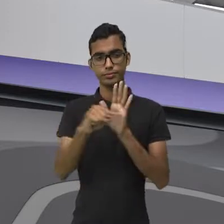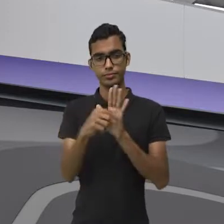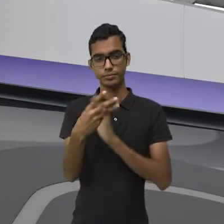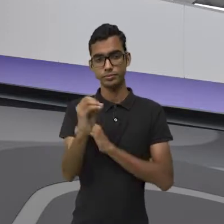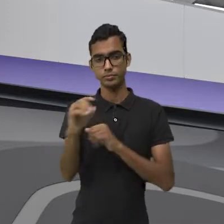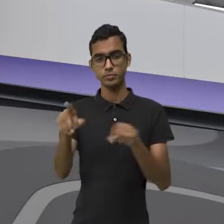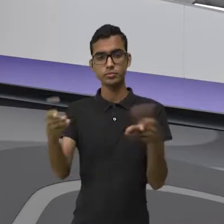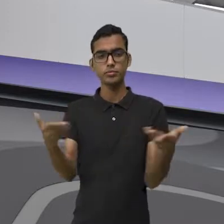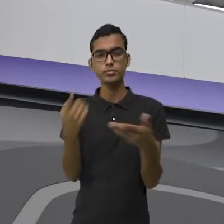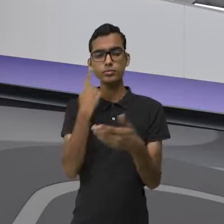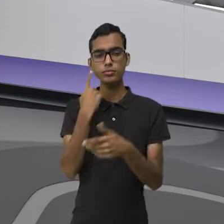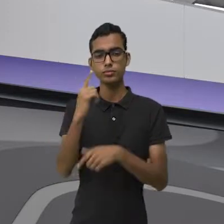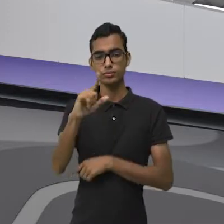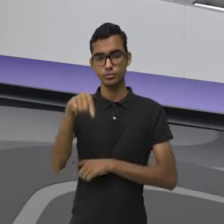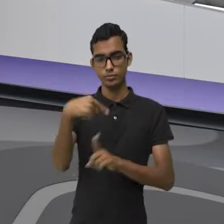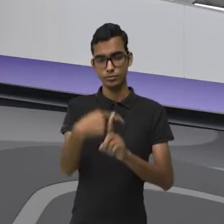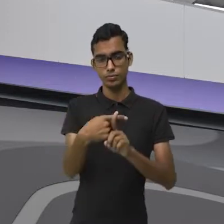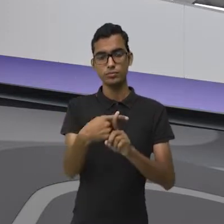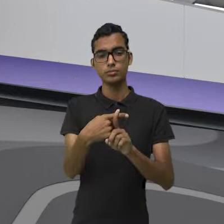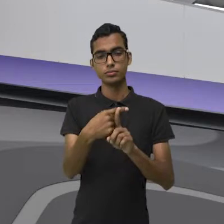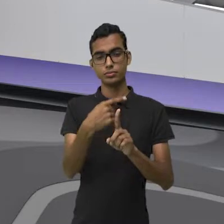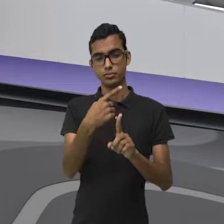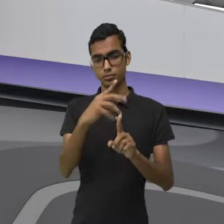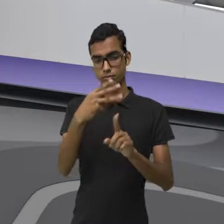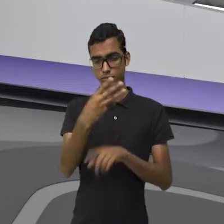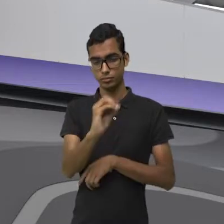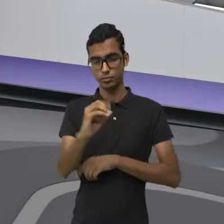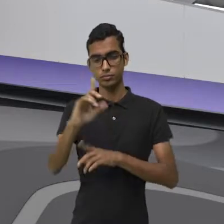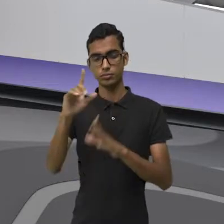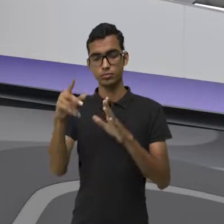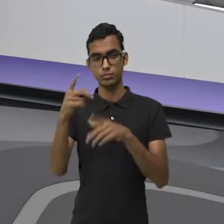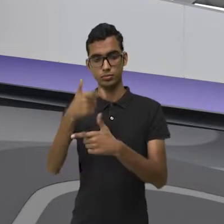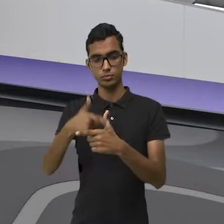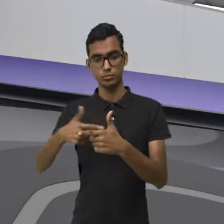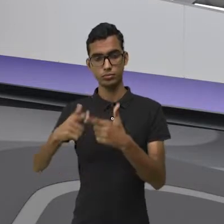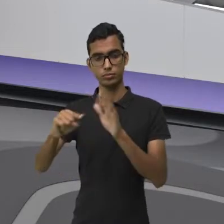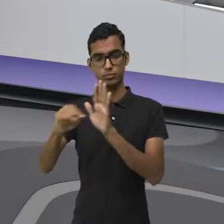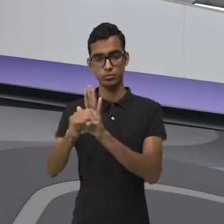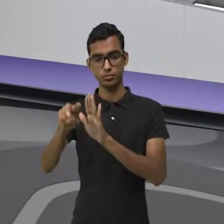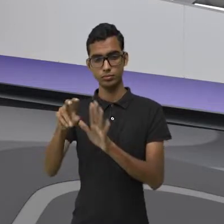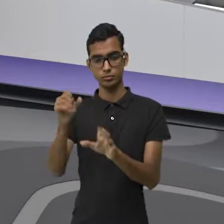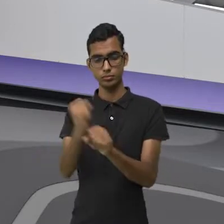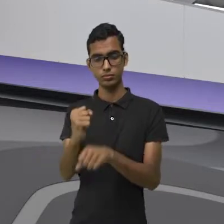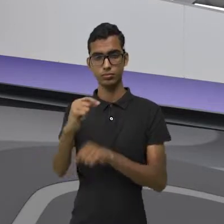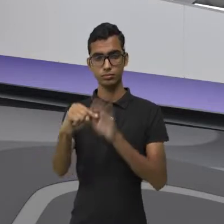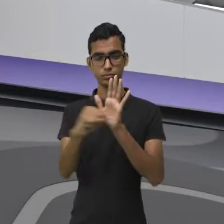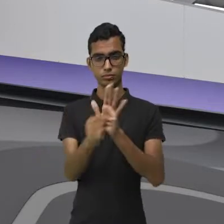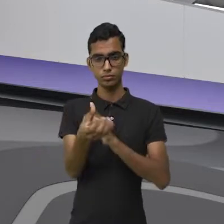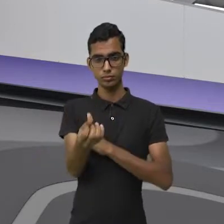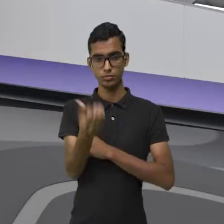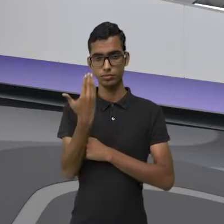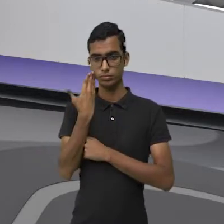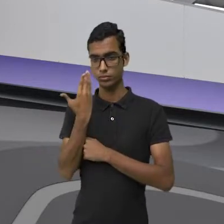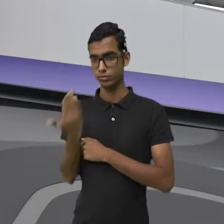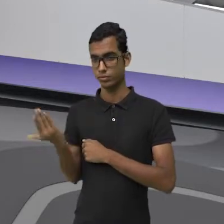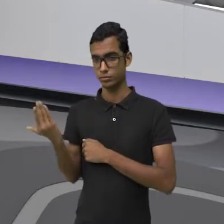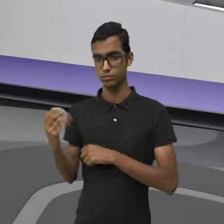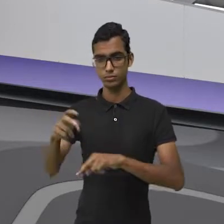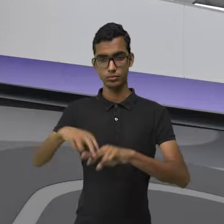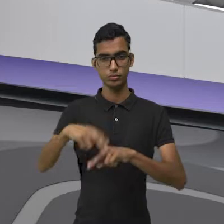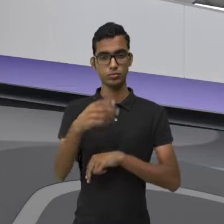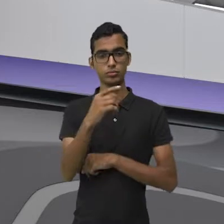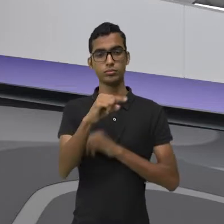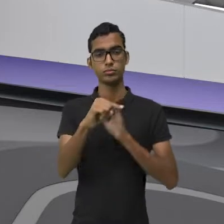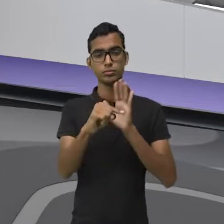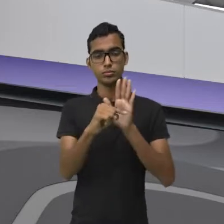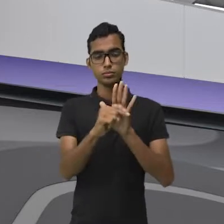por menos 5 dá menos 6. Por quê? Porque menos 5 vezes menos 6 dá mais 30.